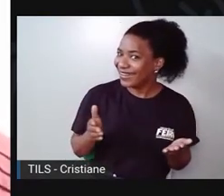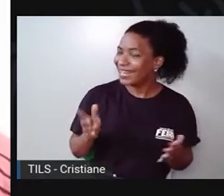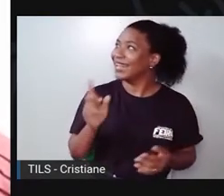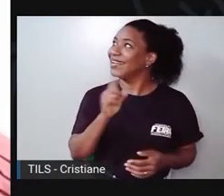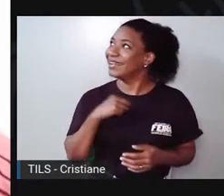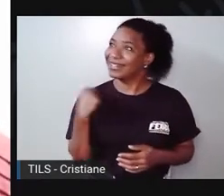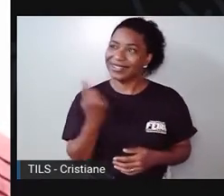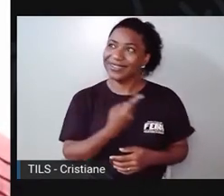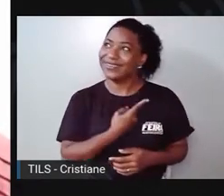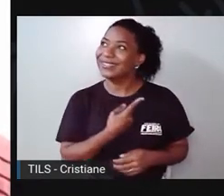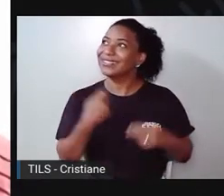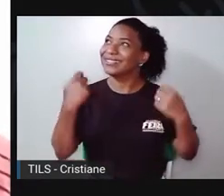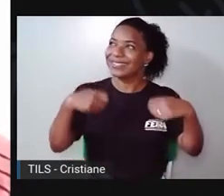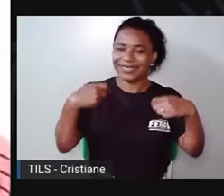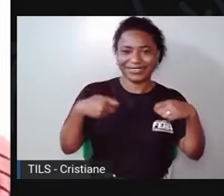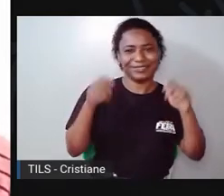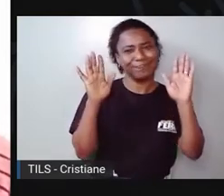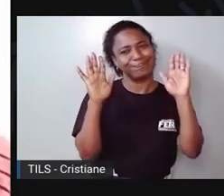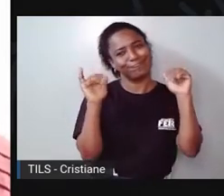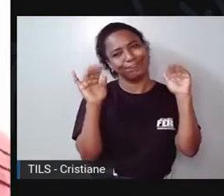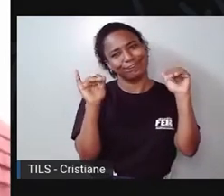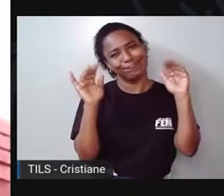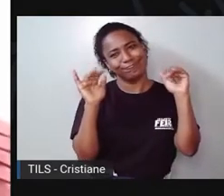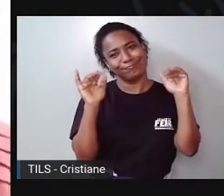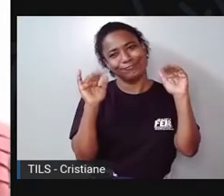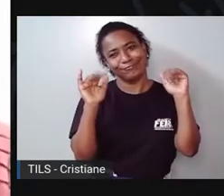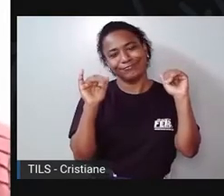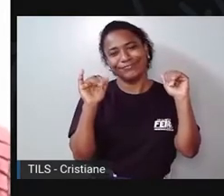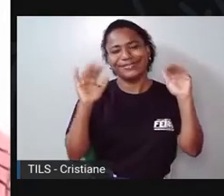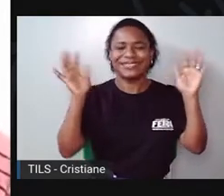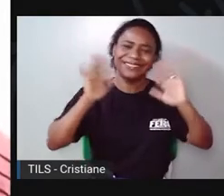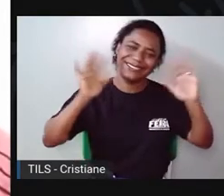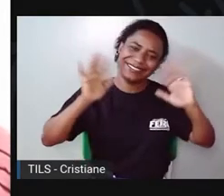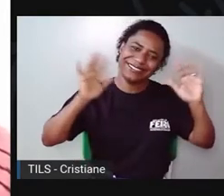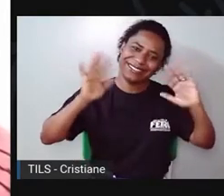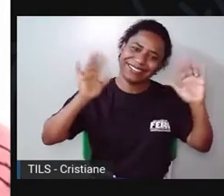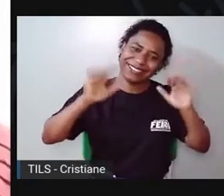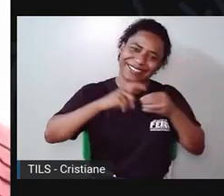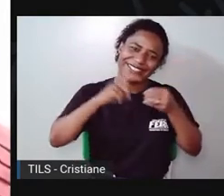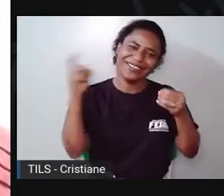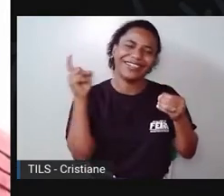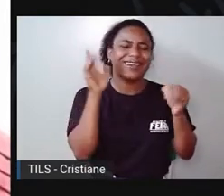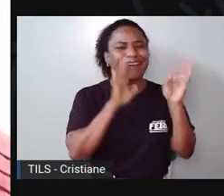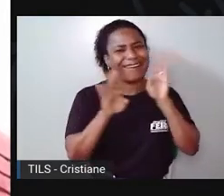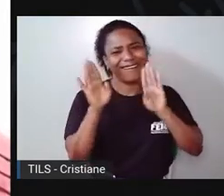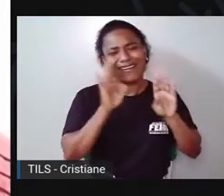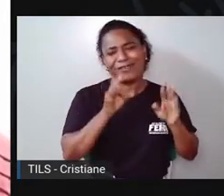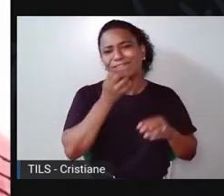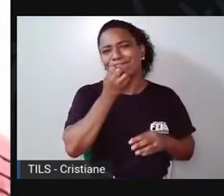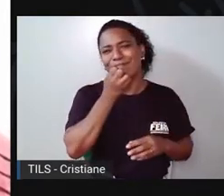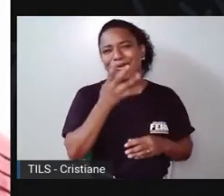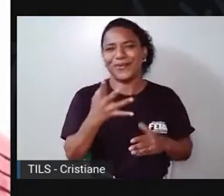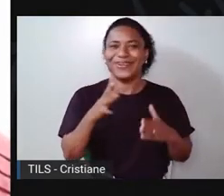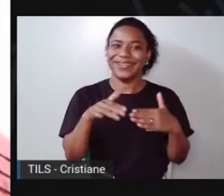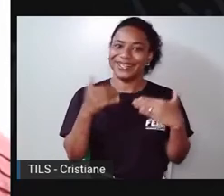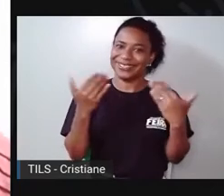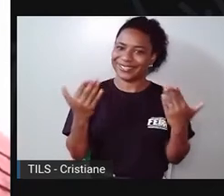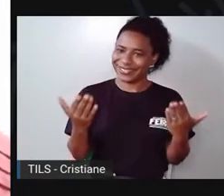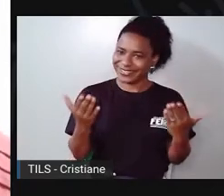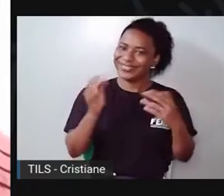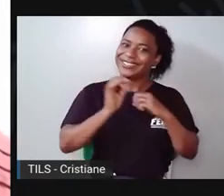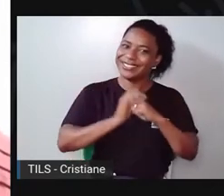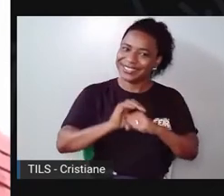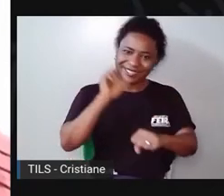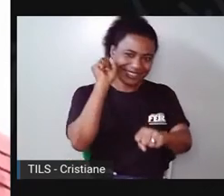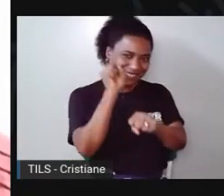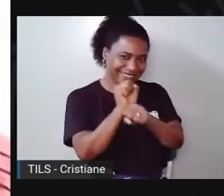despedir. Tava tão legal! Então, pessoal, aguardem, porque